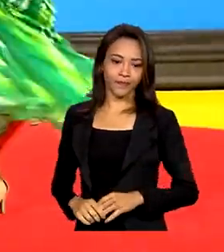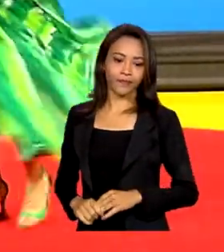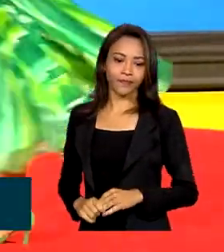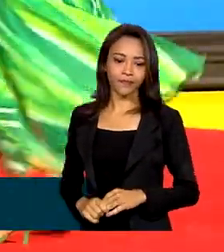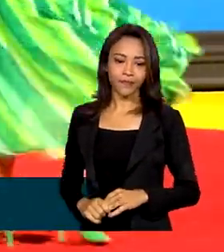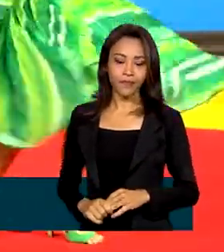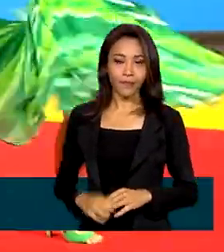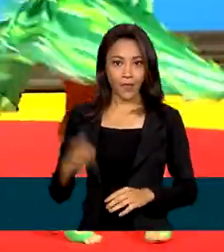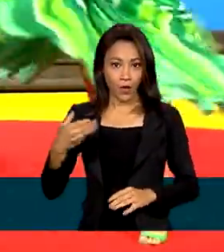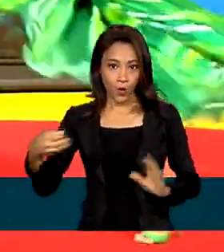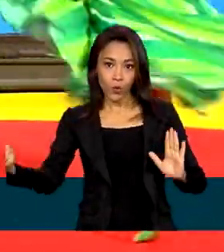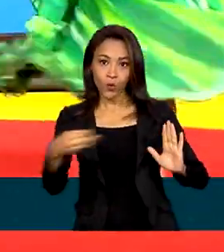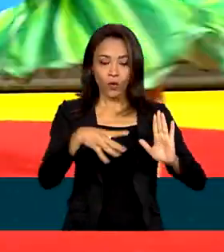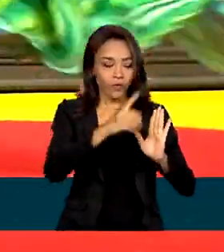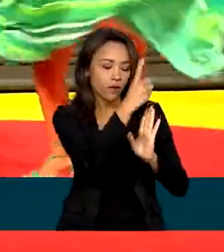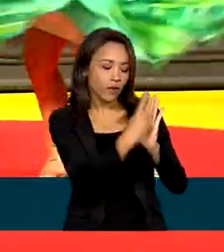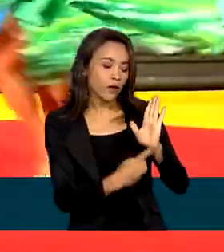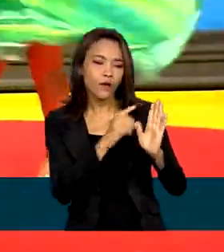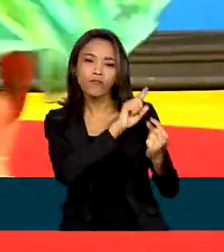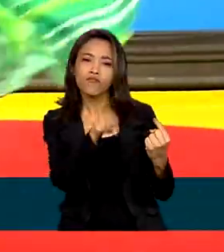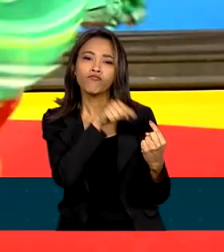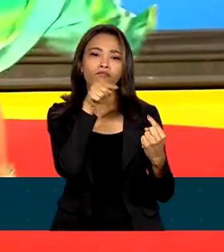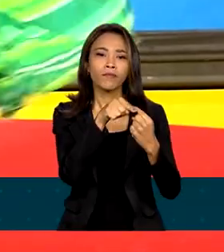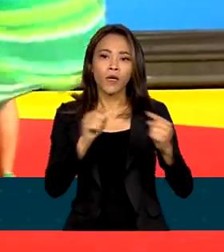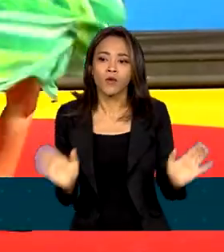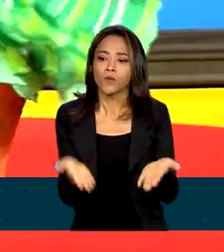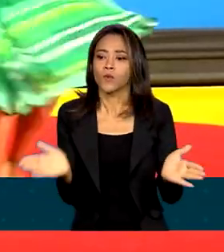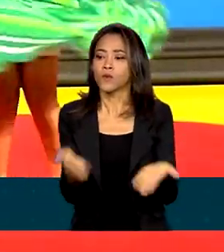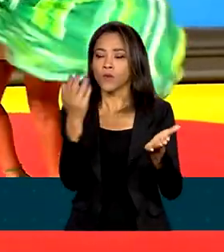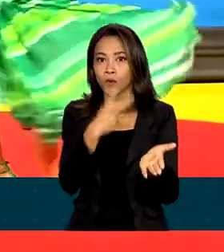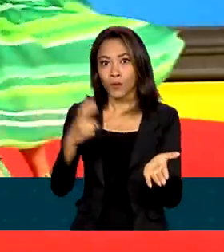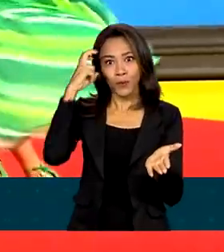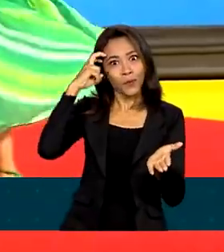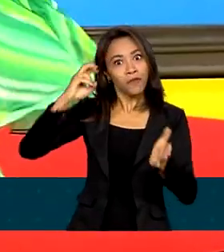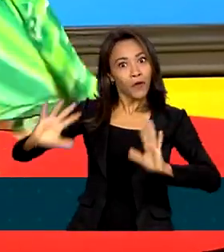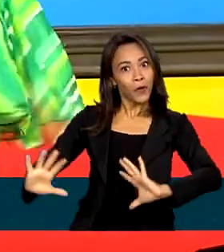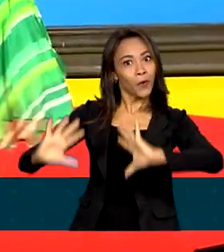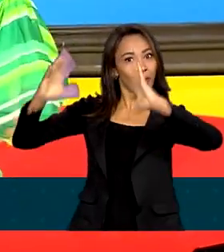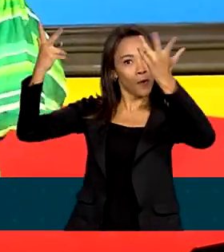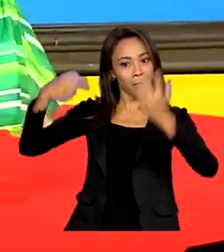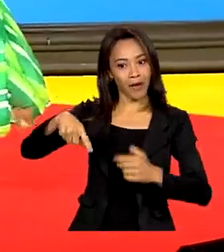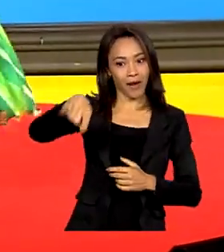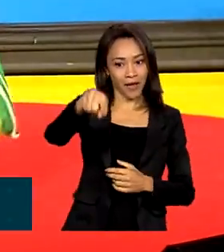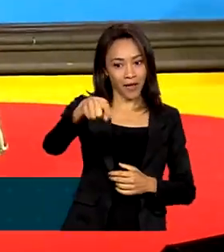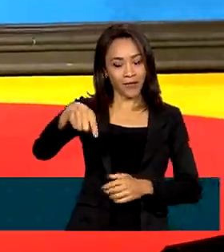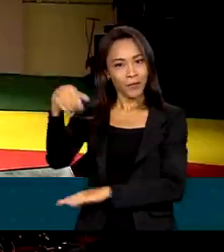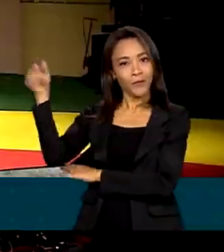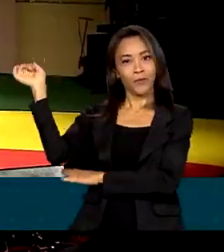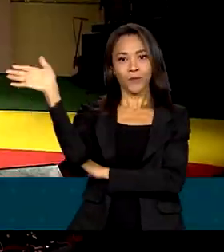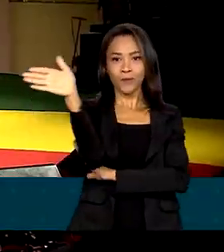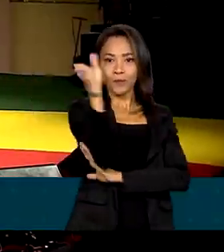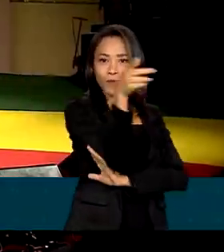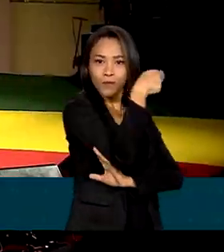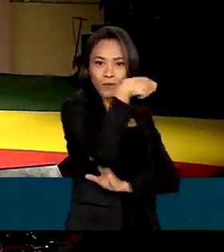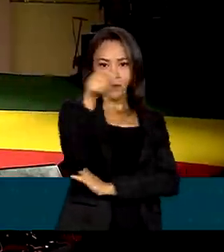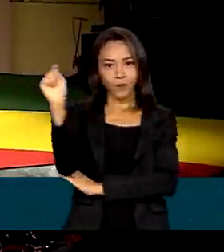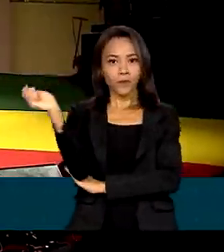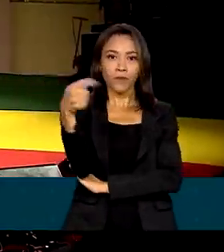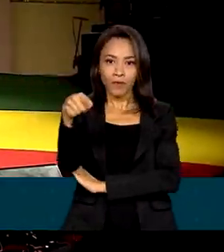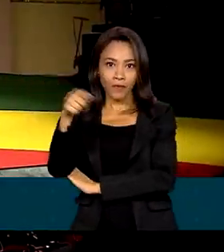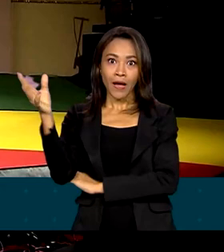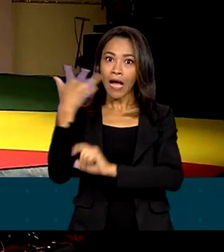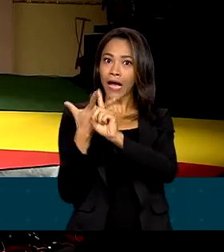O novo decreto de fomento à cultura foi comemorado com o mestre Sala e a porta-bandeira da campeã do